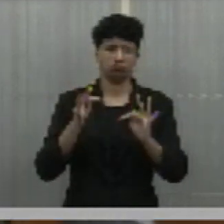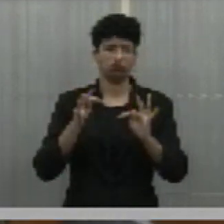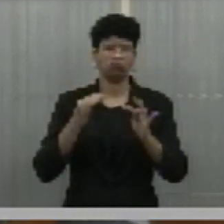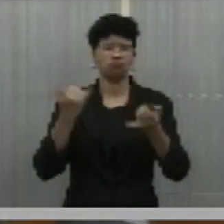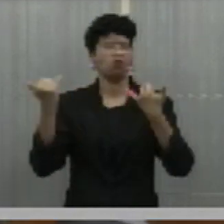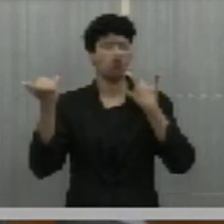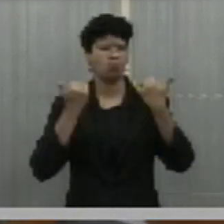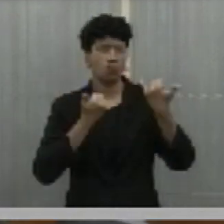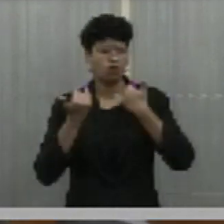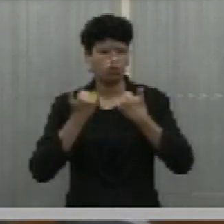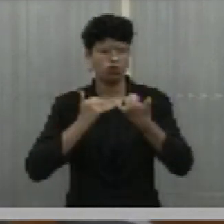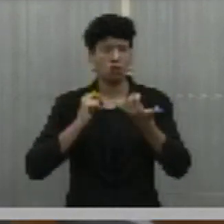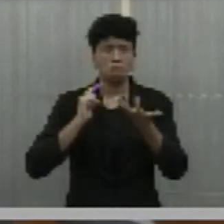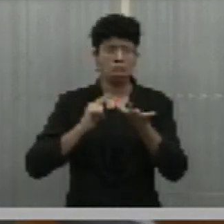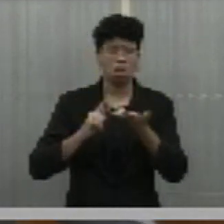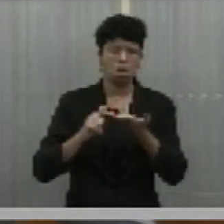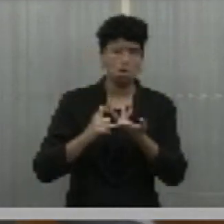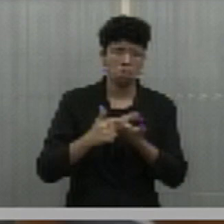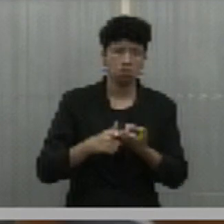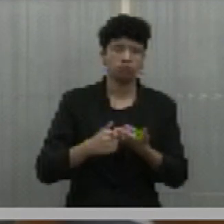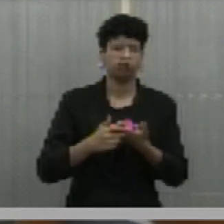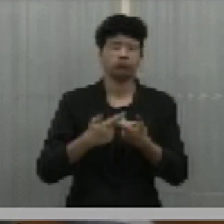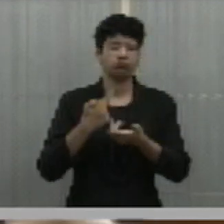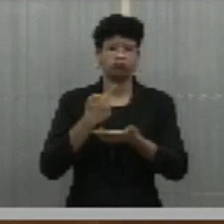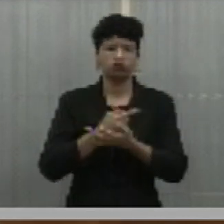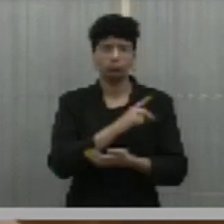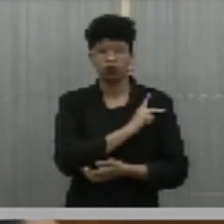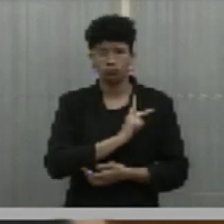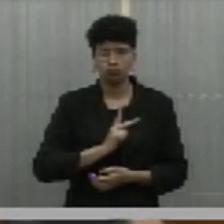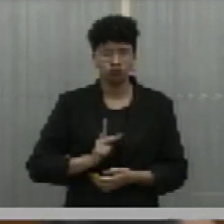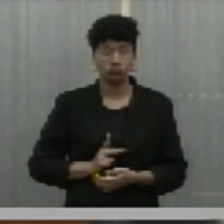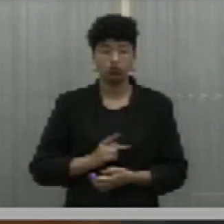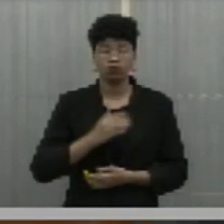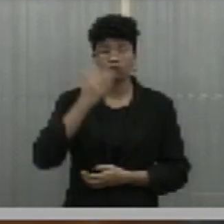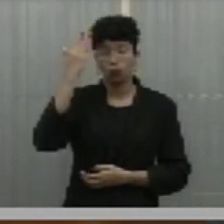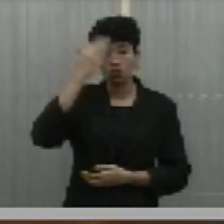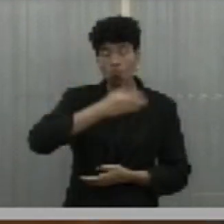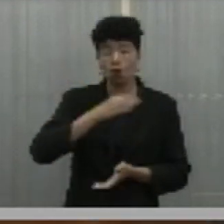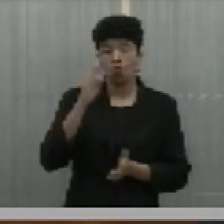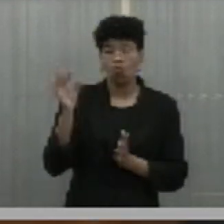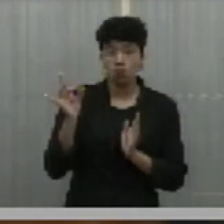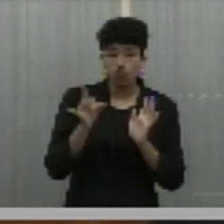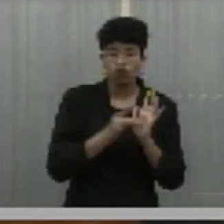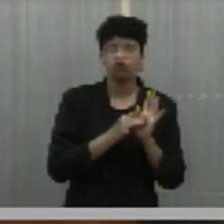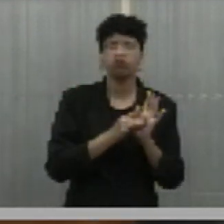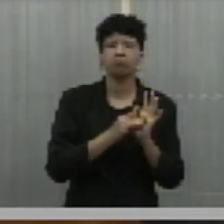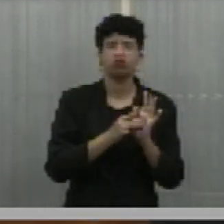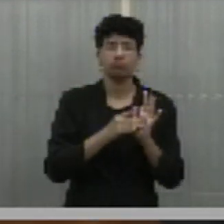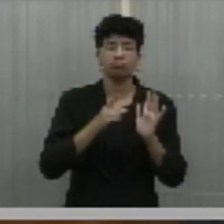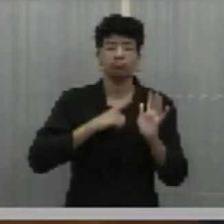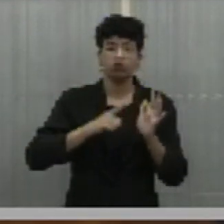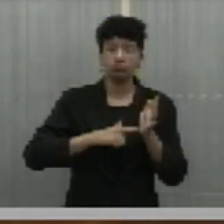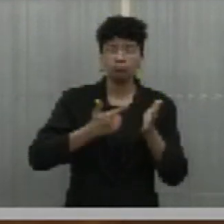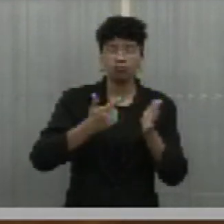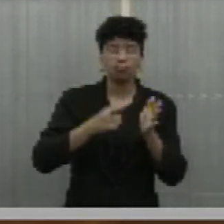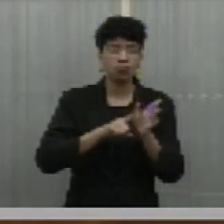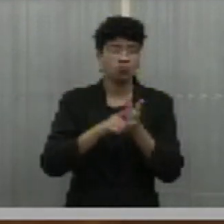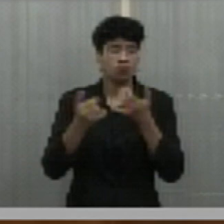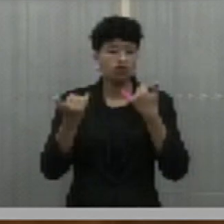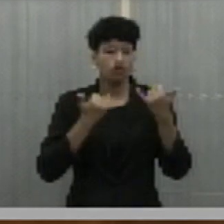informação, na gestão pública baseada em evidências, na gestão pública baseada em dados e resultados.